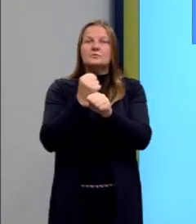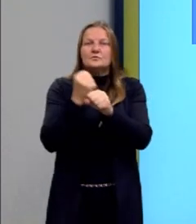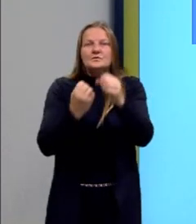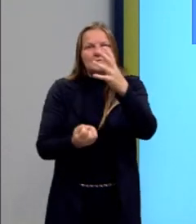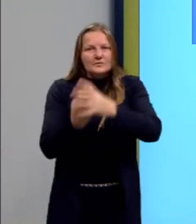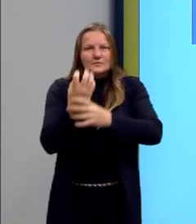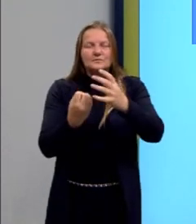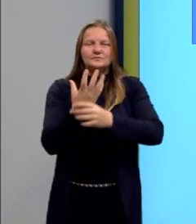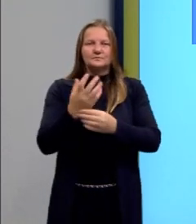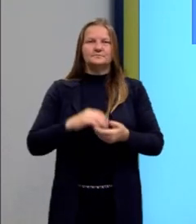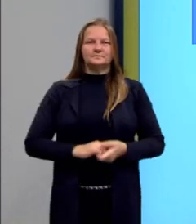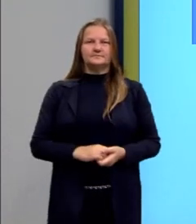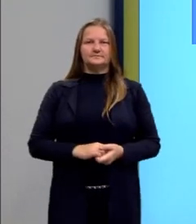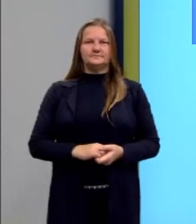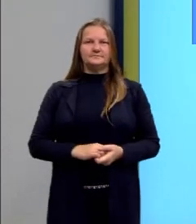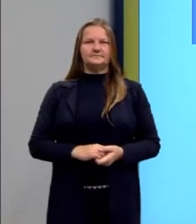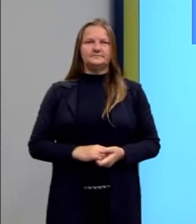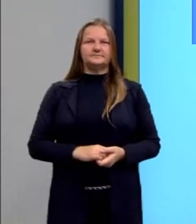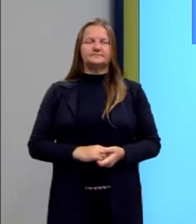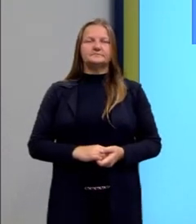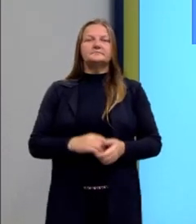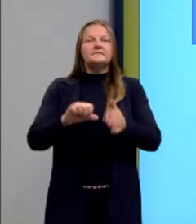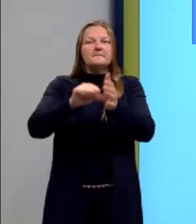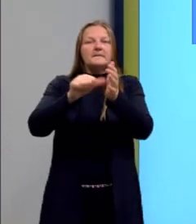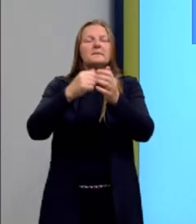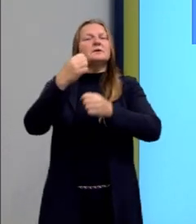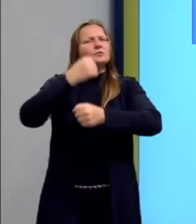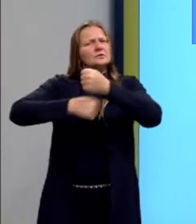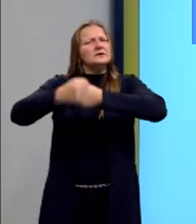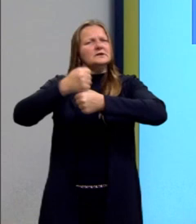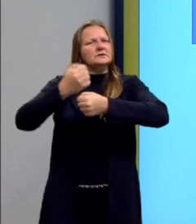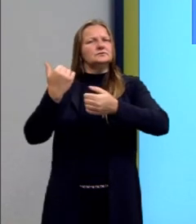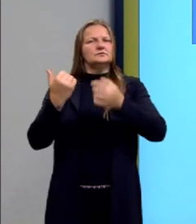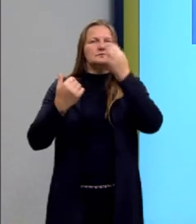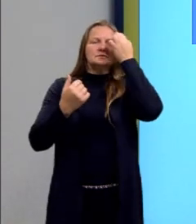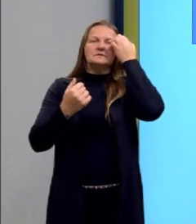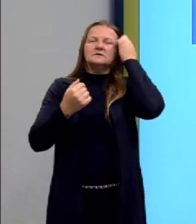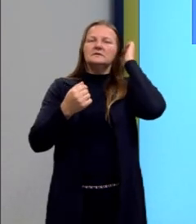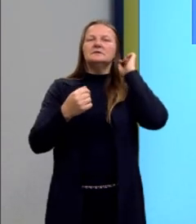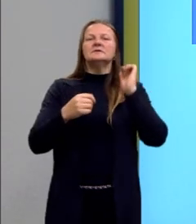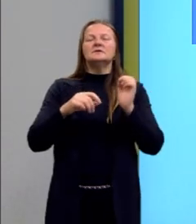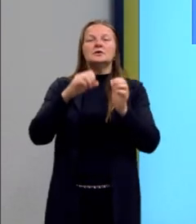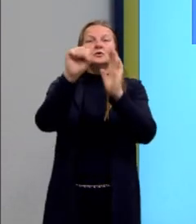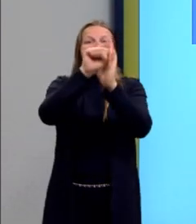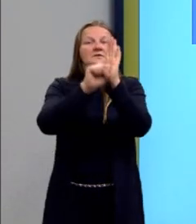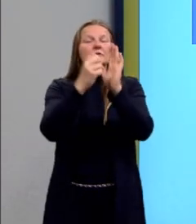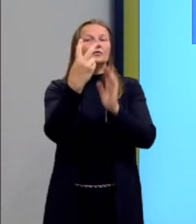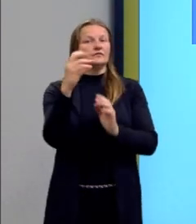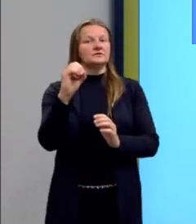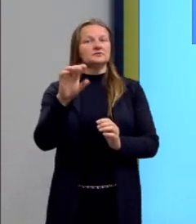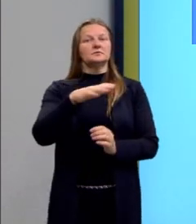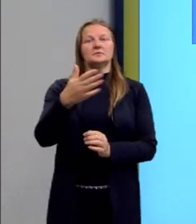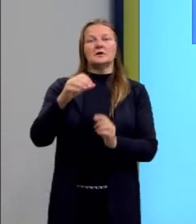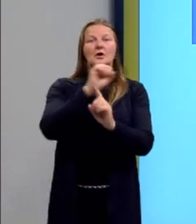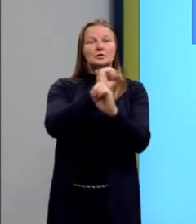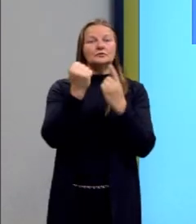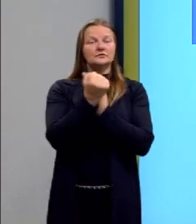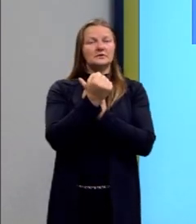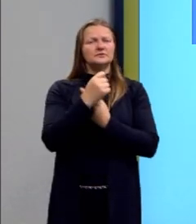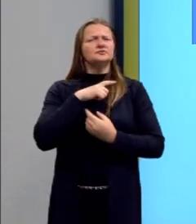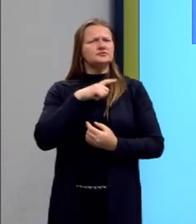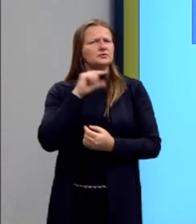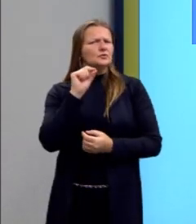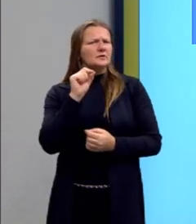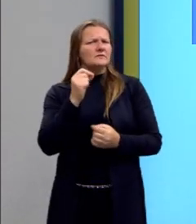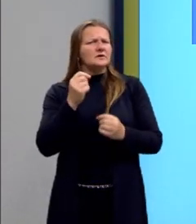artística. Nos primeiros anos, como diz ele embaixo, nos primeiros anos do século XX, a sociedade inventava